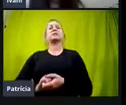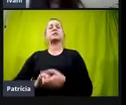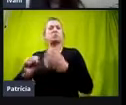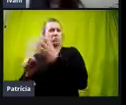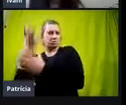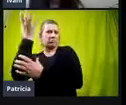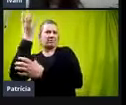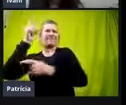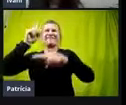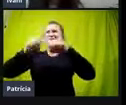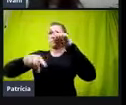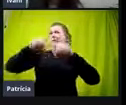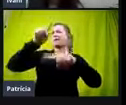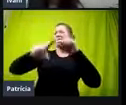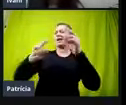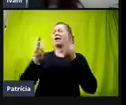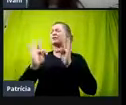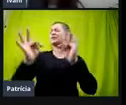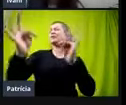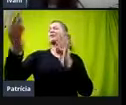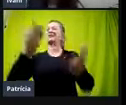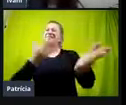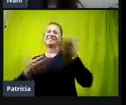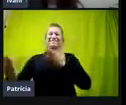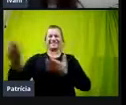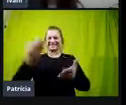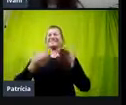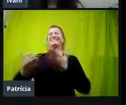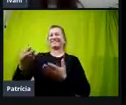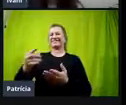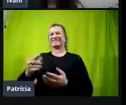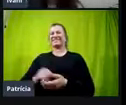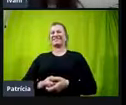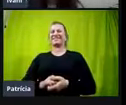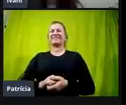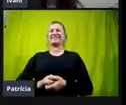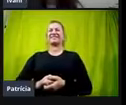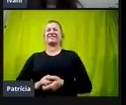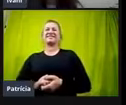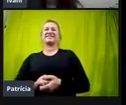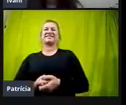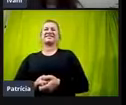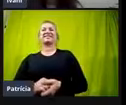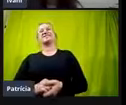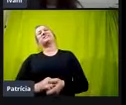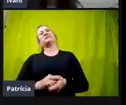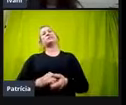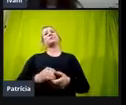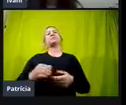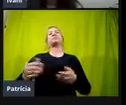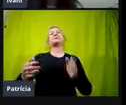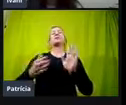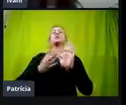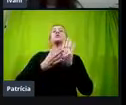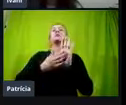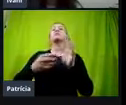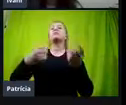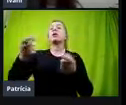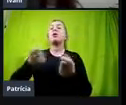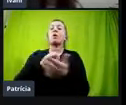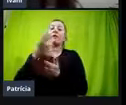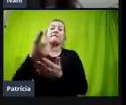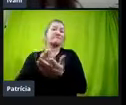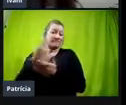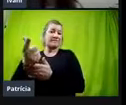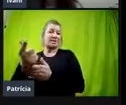aí de recursos de tecnologia assistiva que, né, reconhecidos e que estão aí à venda, inclusive, no mercado, né,